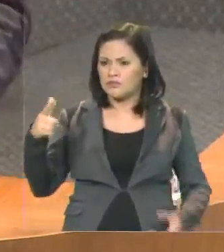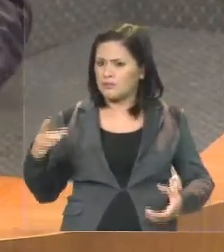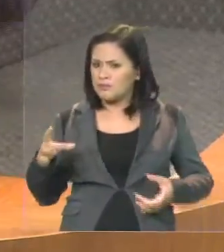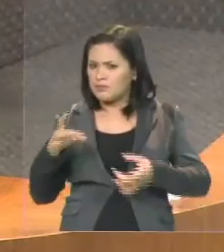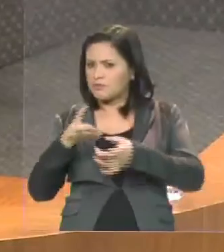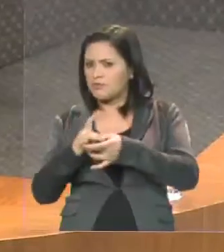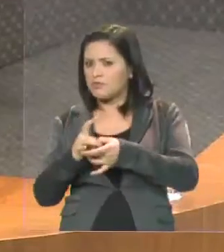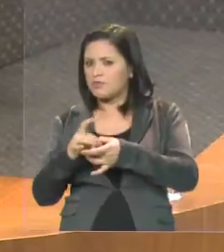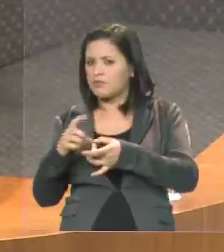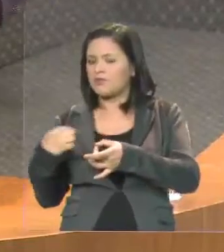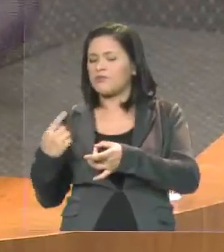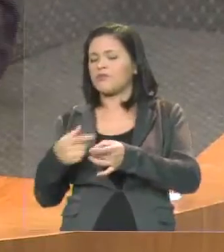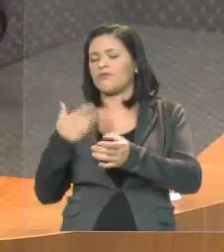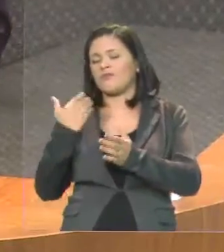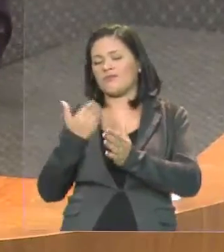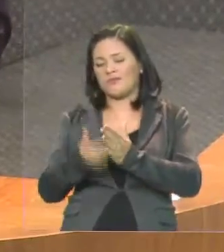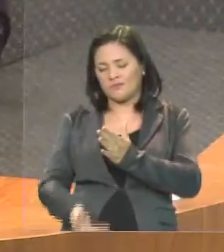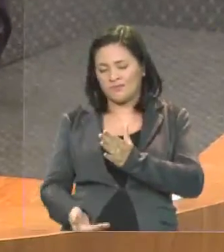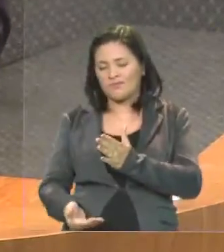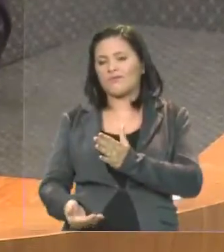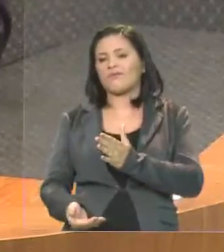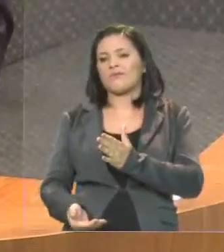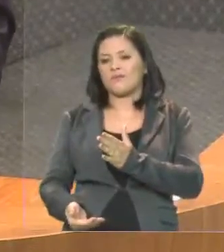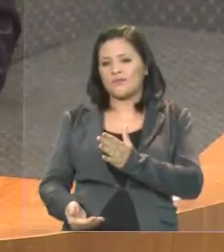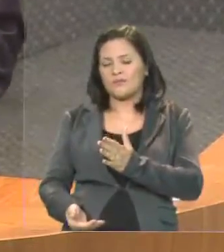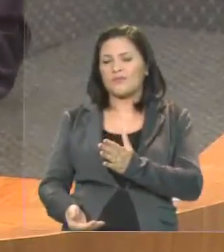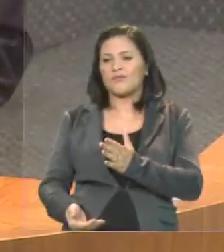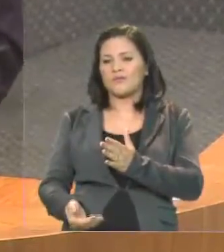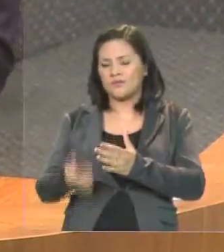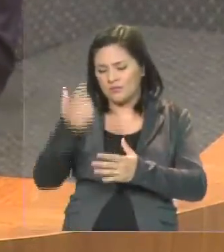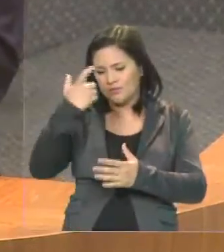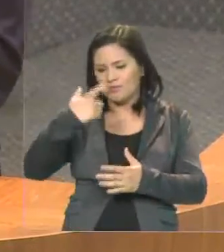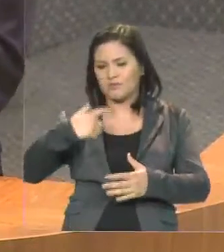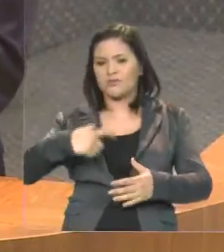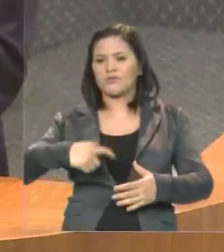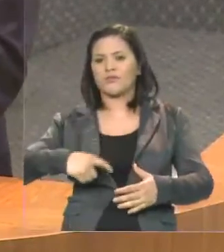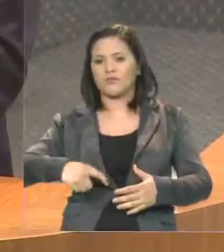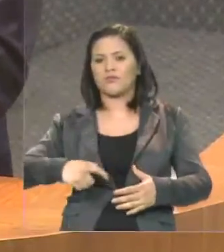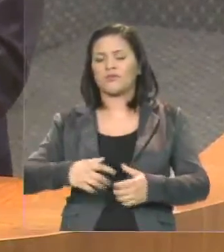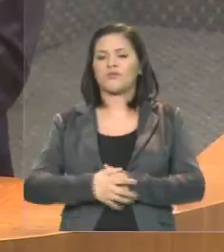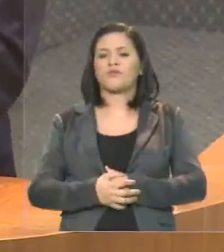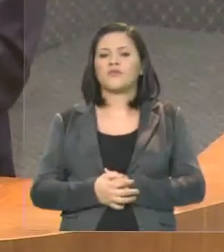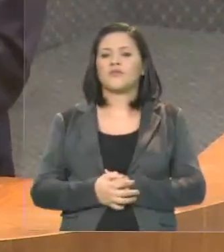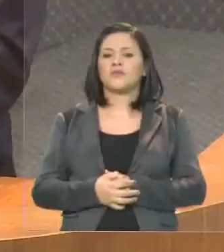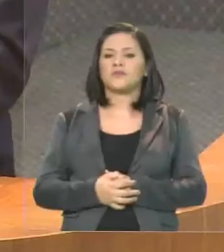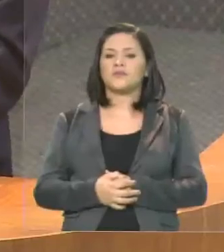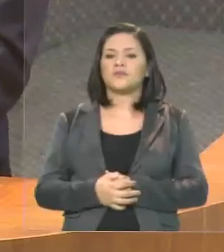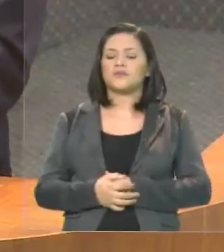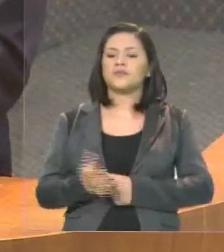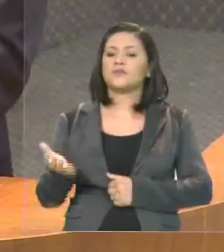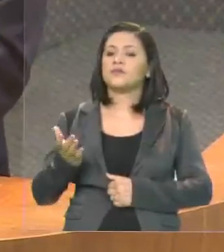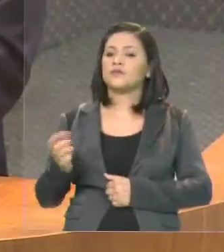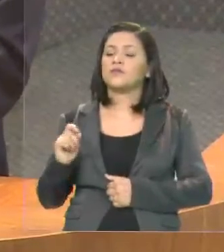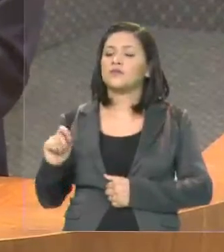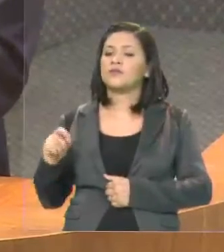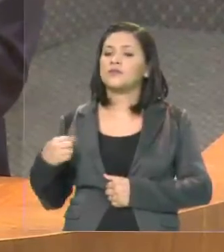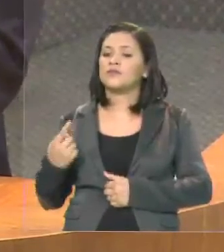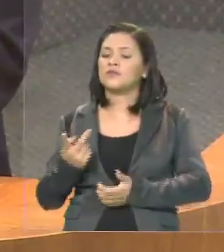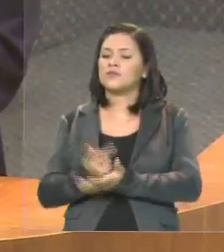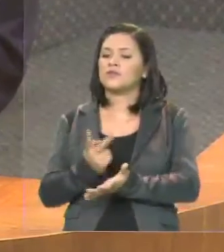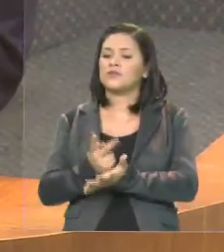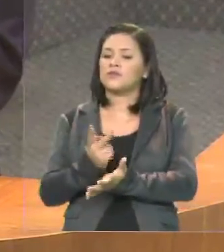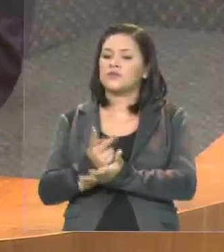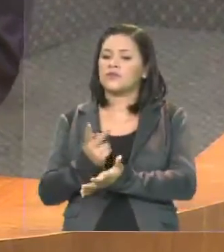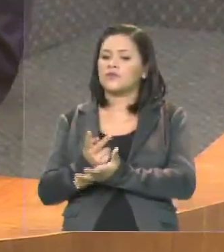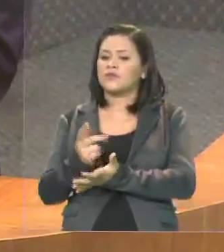sucumbir, não uma sigla, mas sucumbir a moralidade daqueles que compõem a sigla. Assim, eu quero, Cabo Campos, que a gente preserve, preservando a sigla,